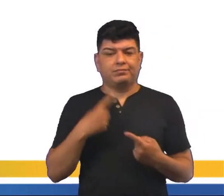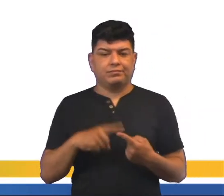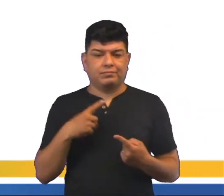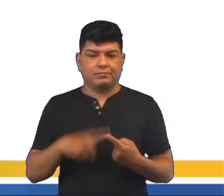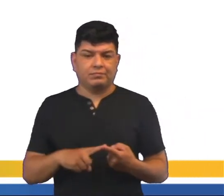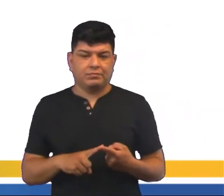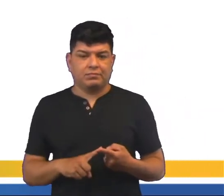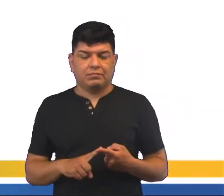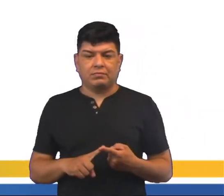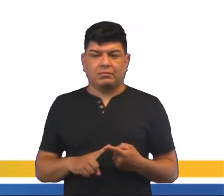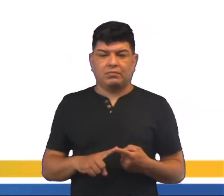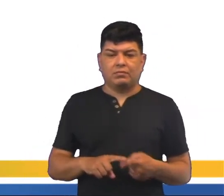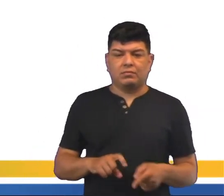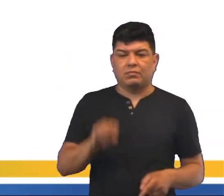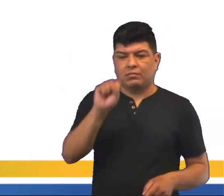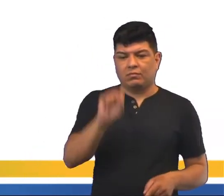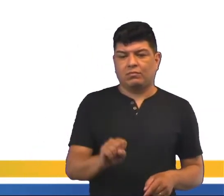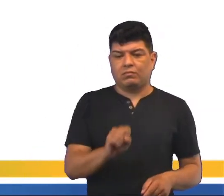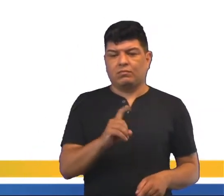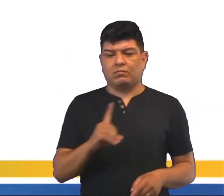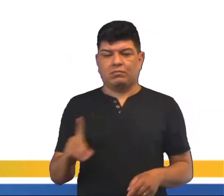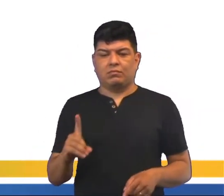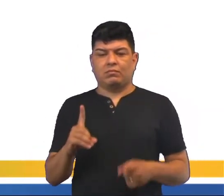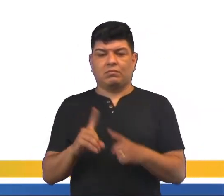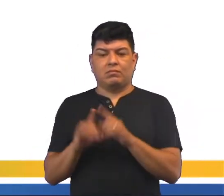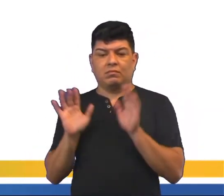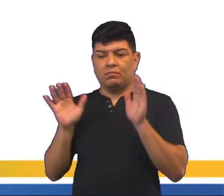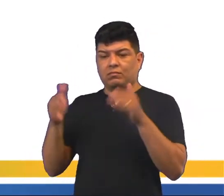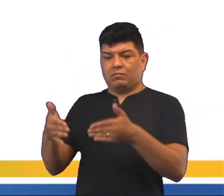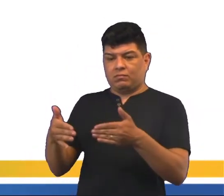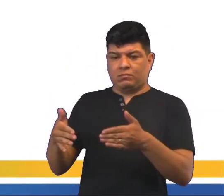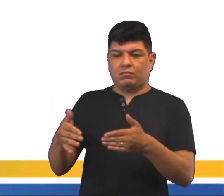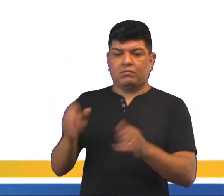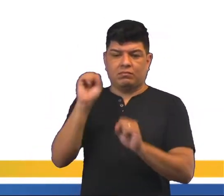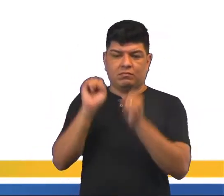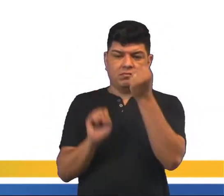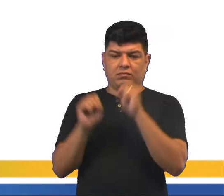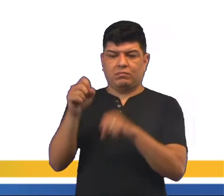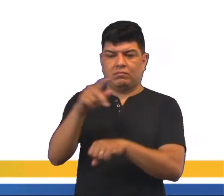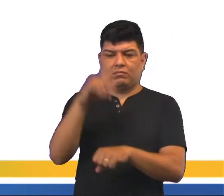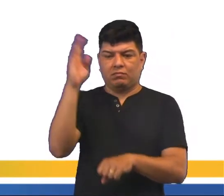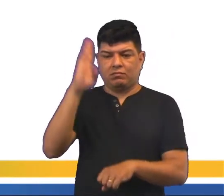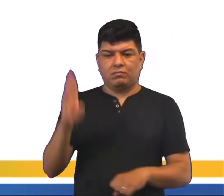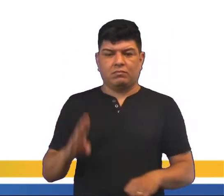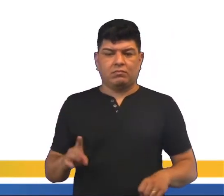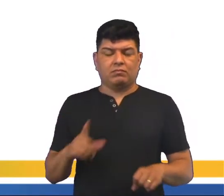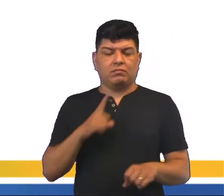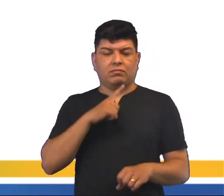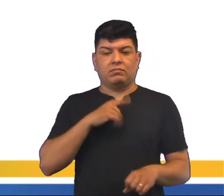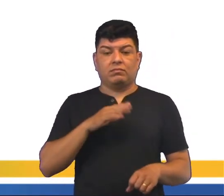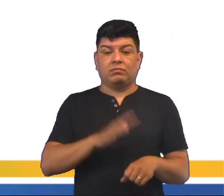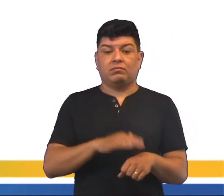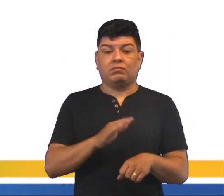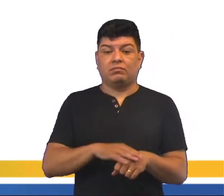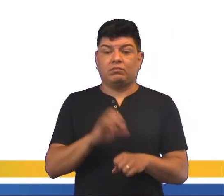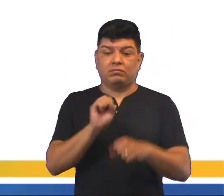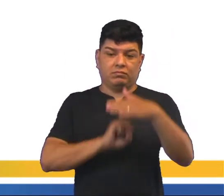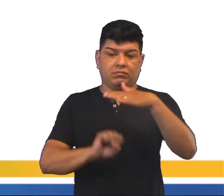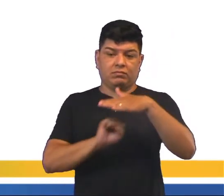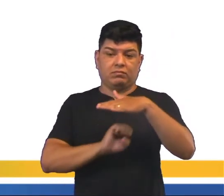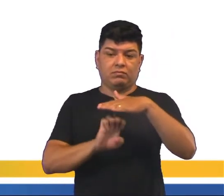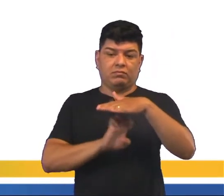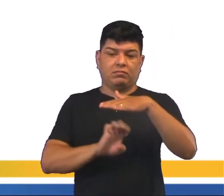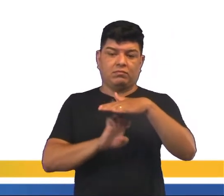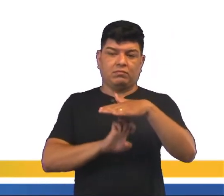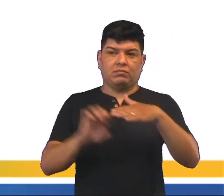por quê? Sul e sudeste, por quê? Porque lá se concentra o parque industrial brasileiro, lá se concentra as maiores indústrias